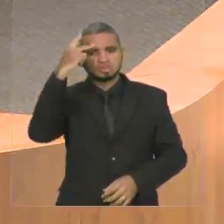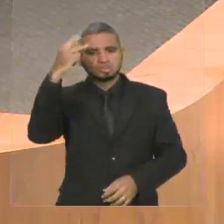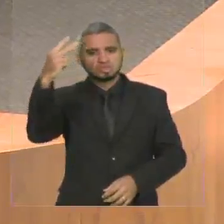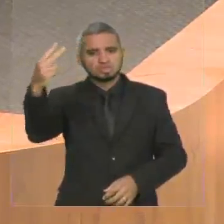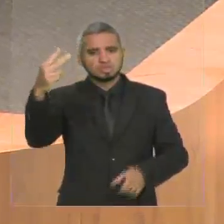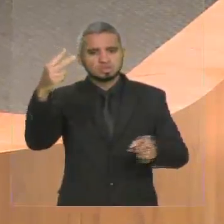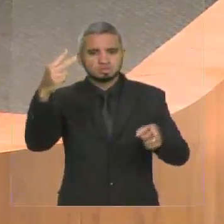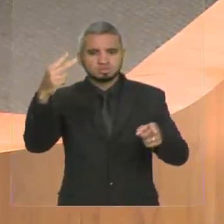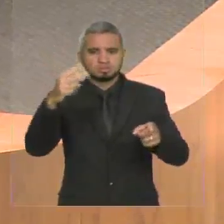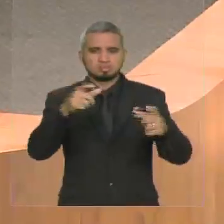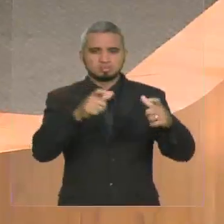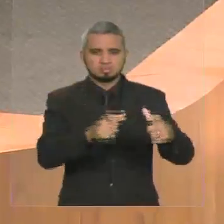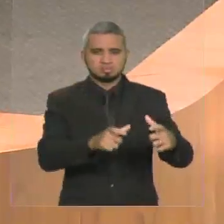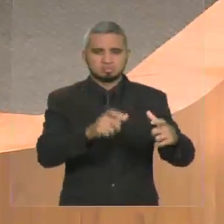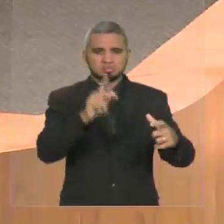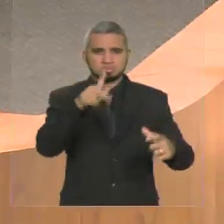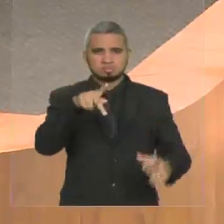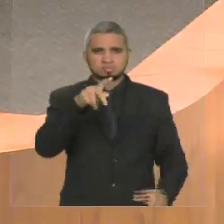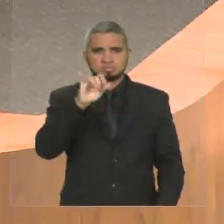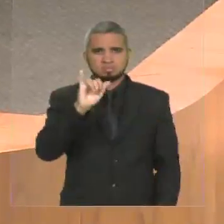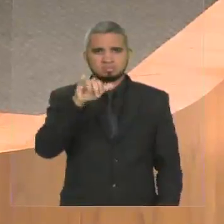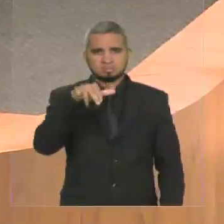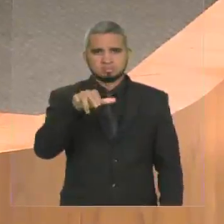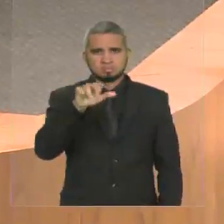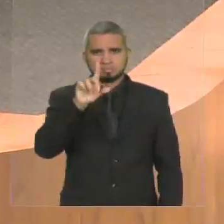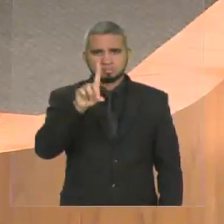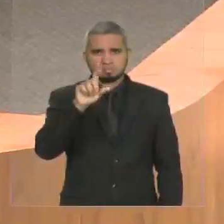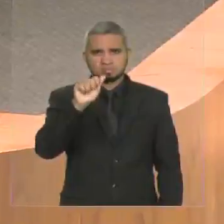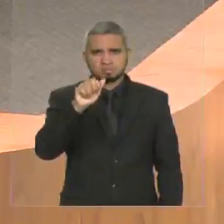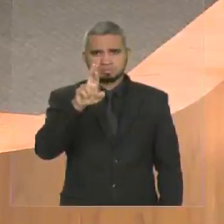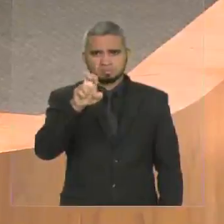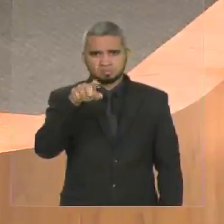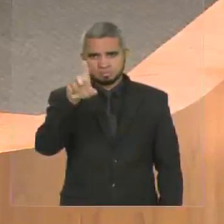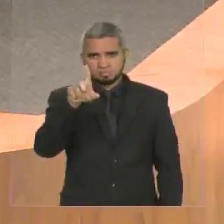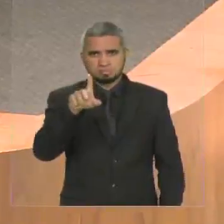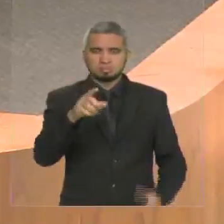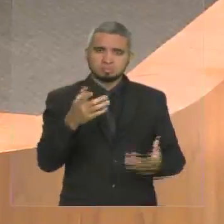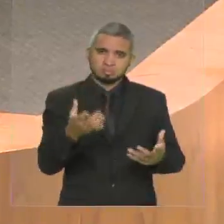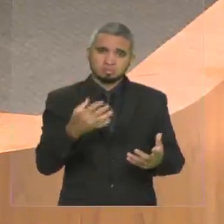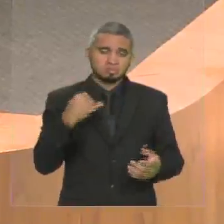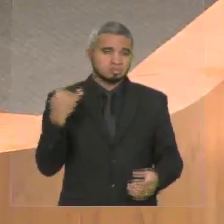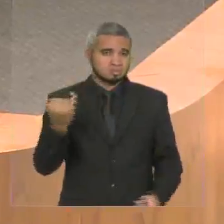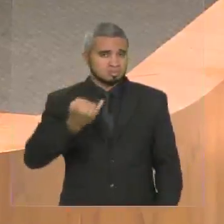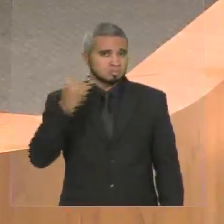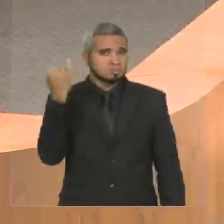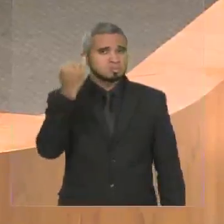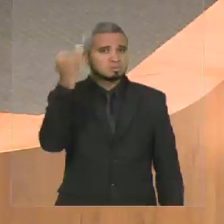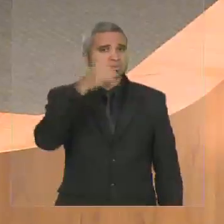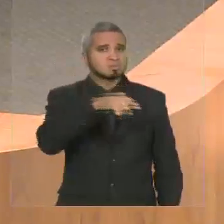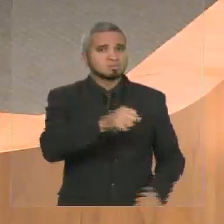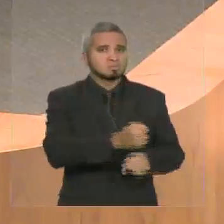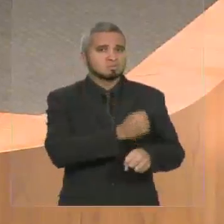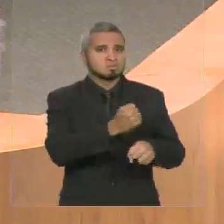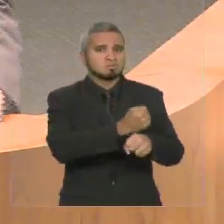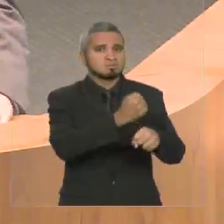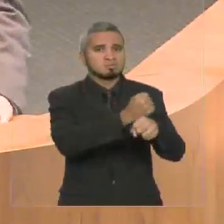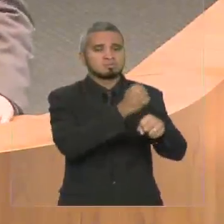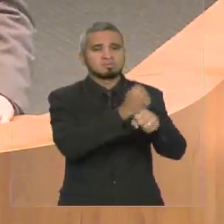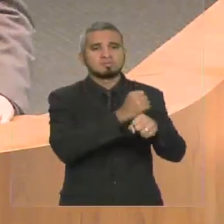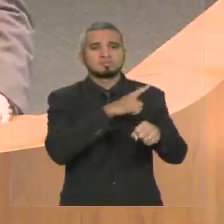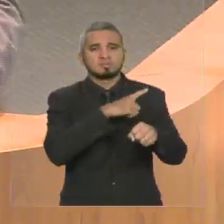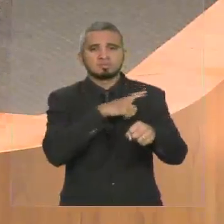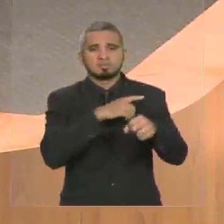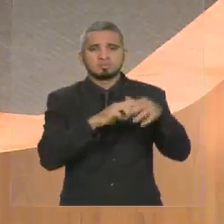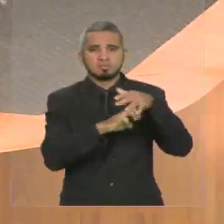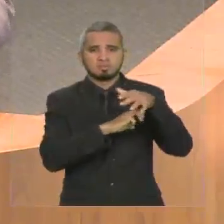importante esse trabalho de restauração que está sendo feito sobre o comando do IFAM e na parceria com o governo do